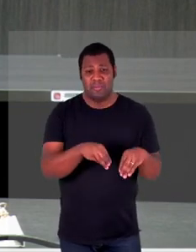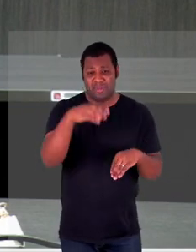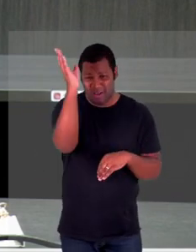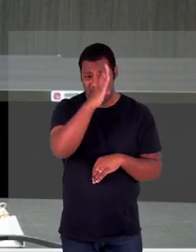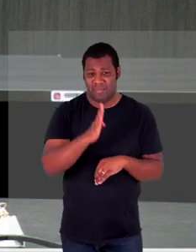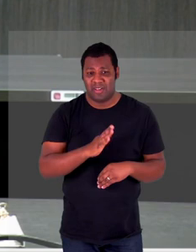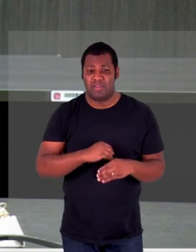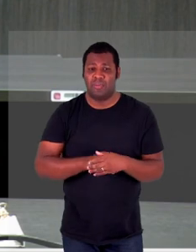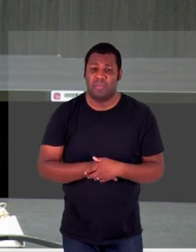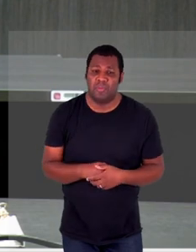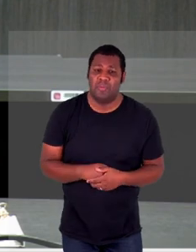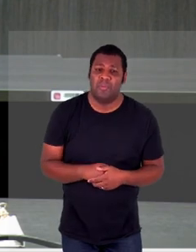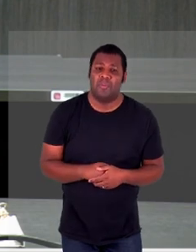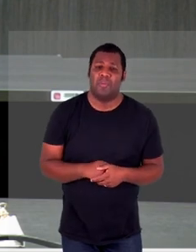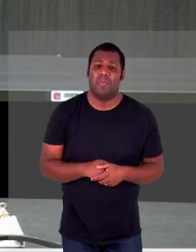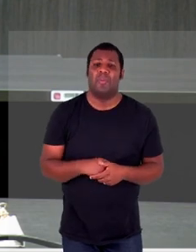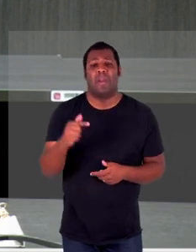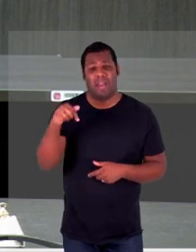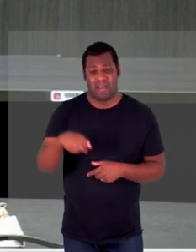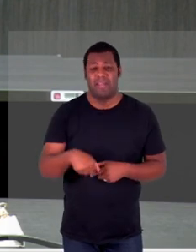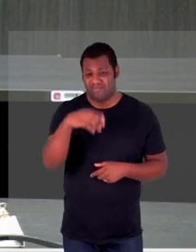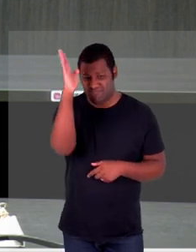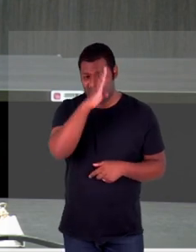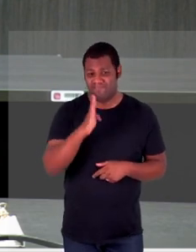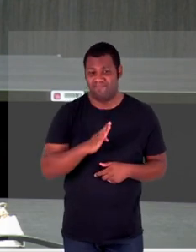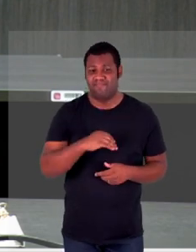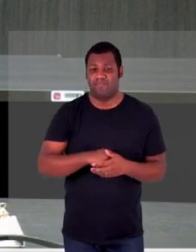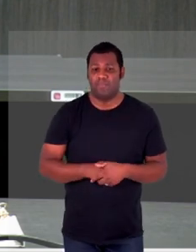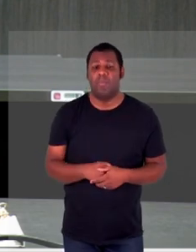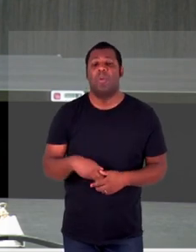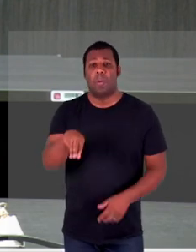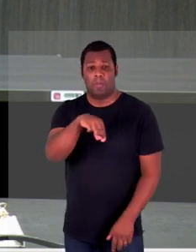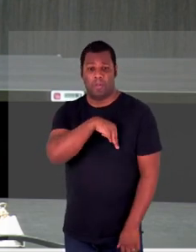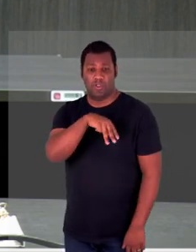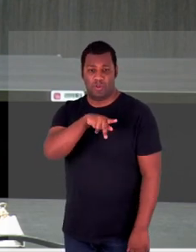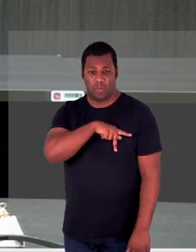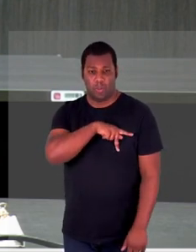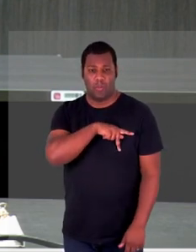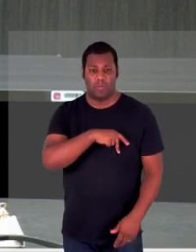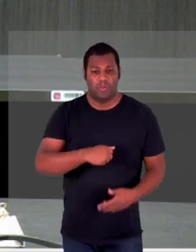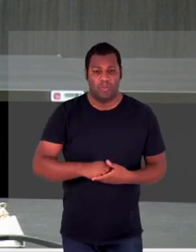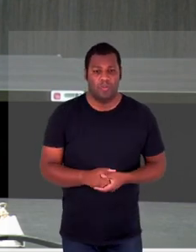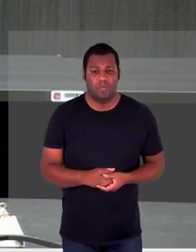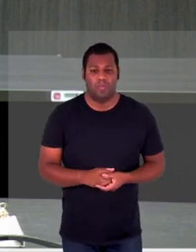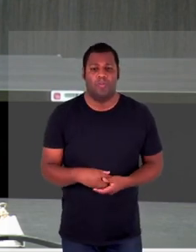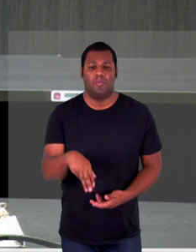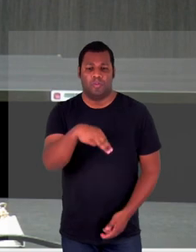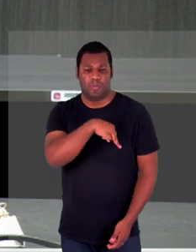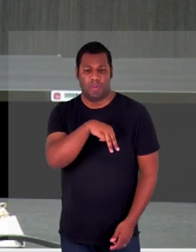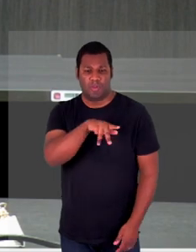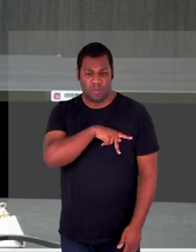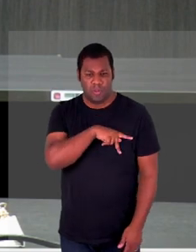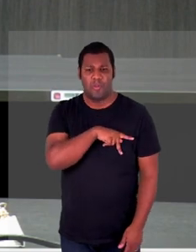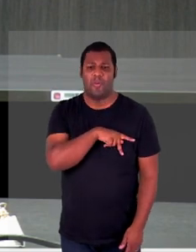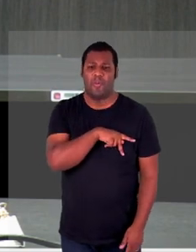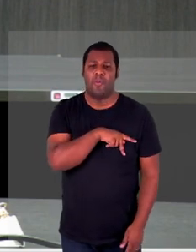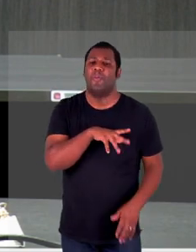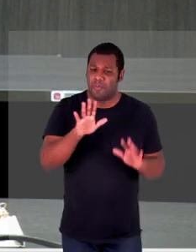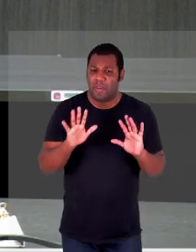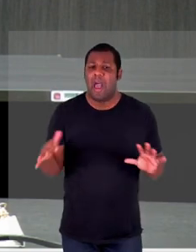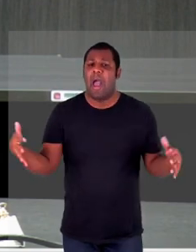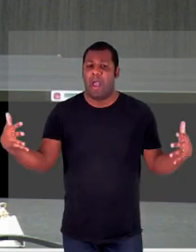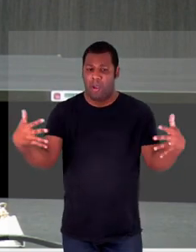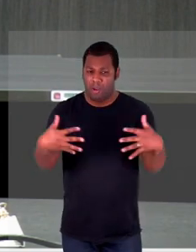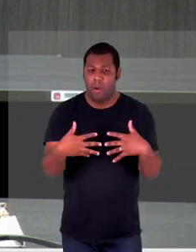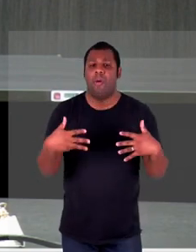Isso aqui falando da situação do Brasil. Então, o Ministério Público pode ser essa porta de entrada,